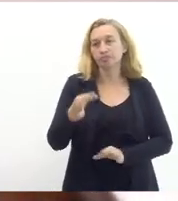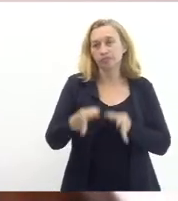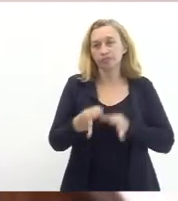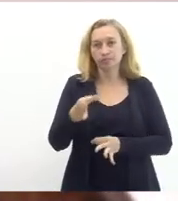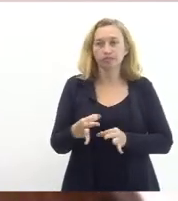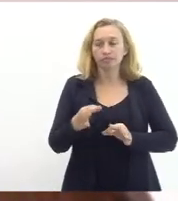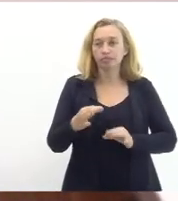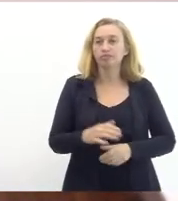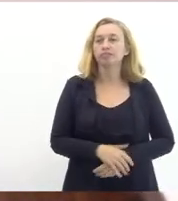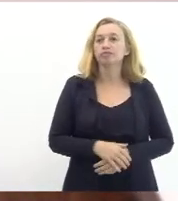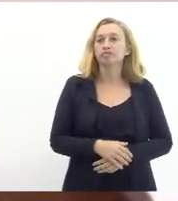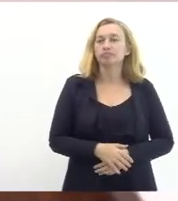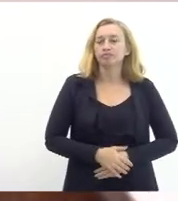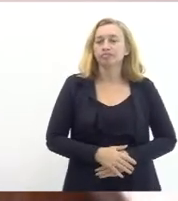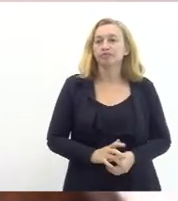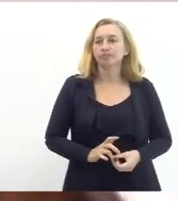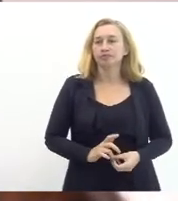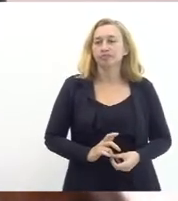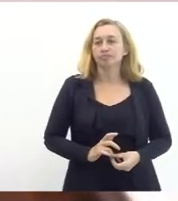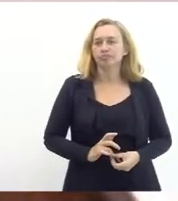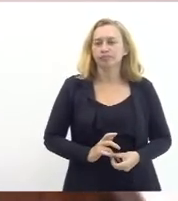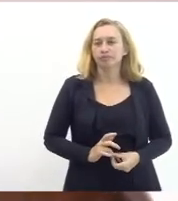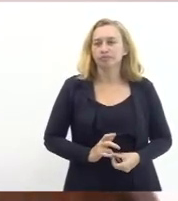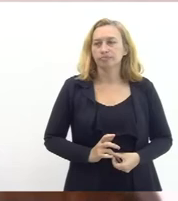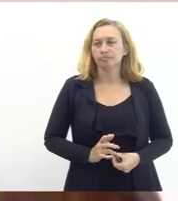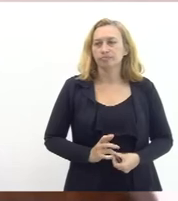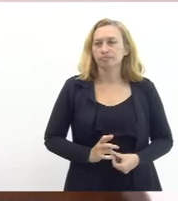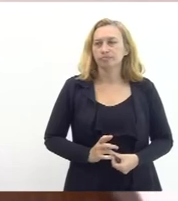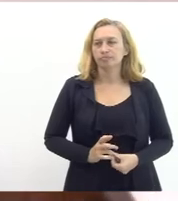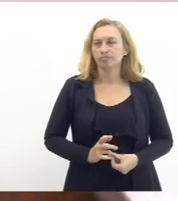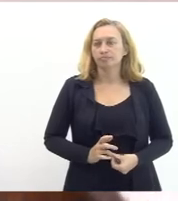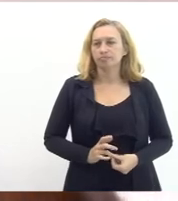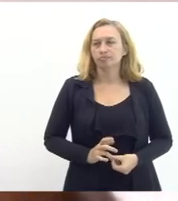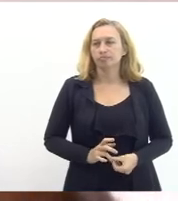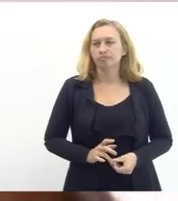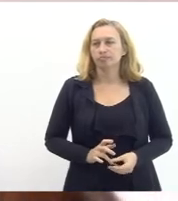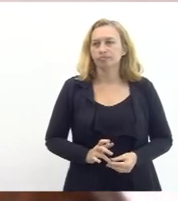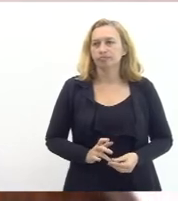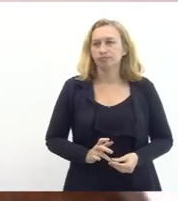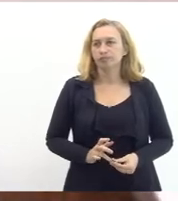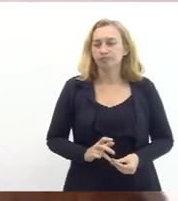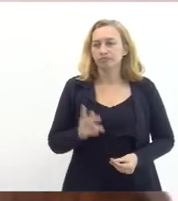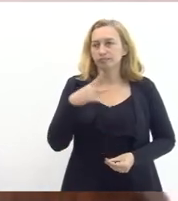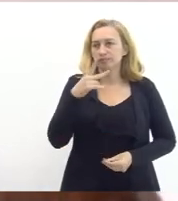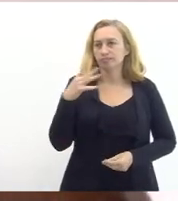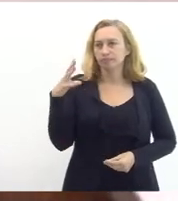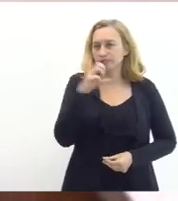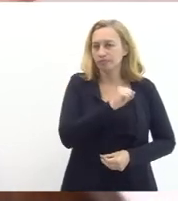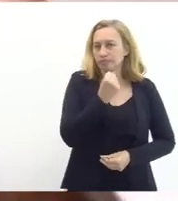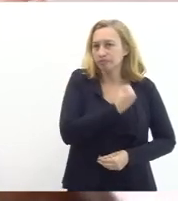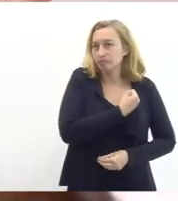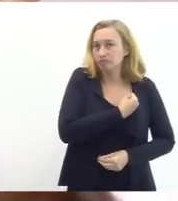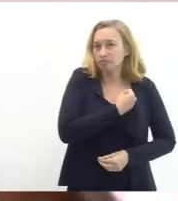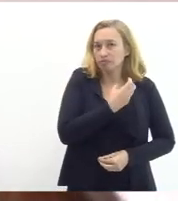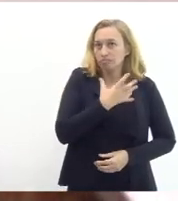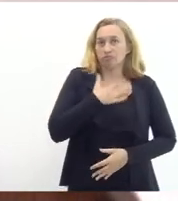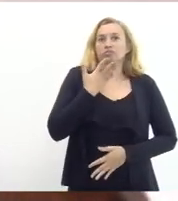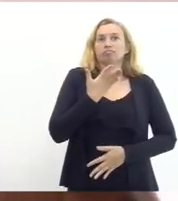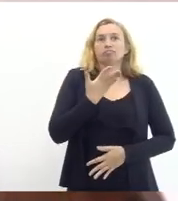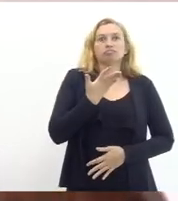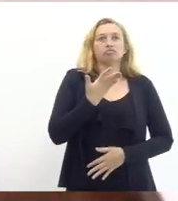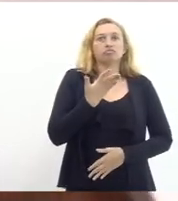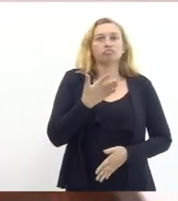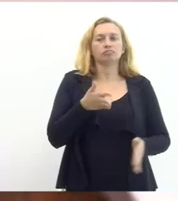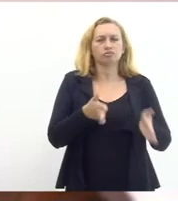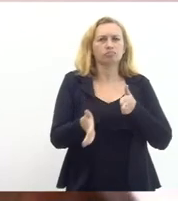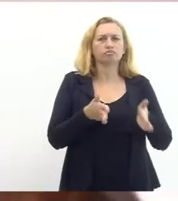assim eu queria fazer essa rapidíssima não tão rápida manifestação porque são números apavorantes no intervalo de